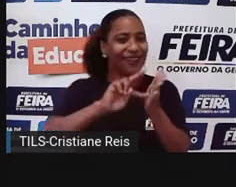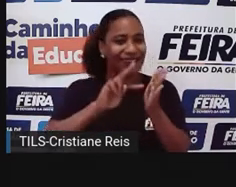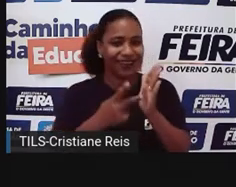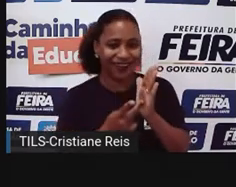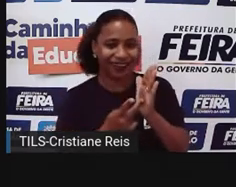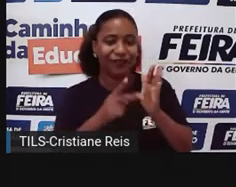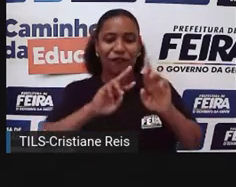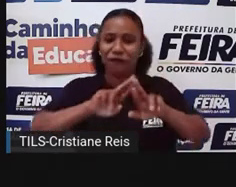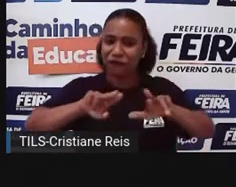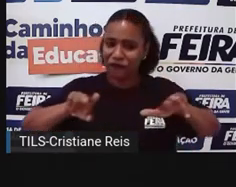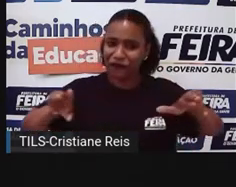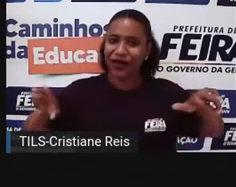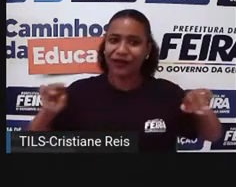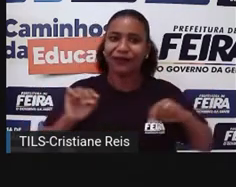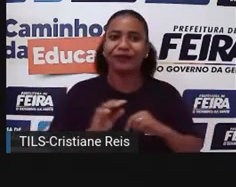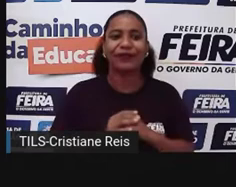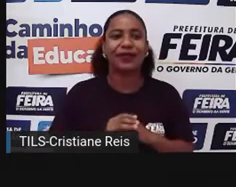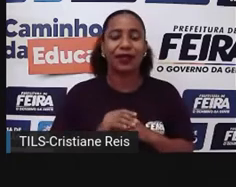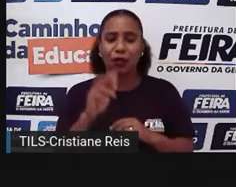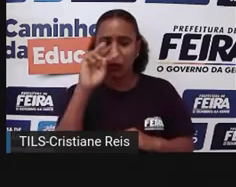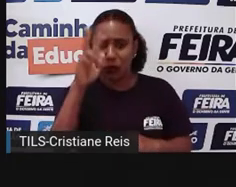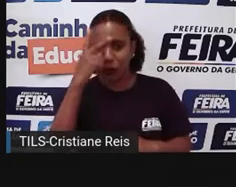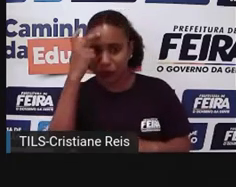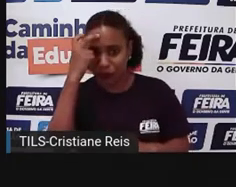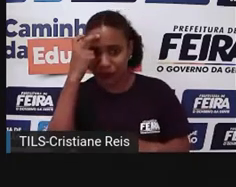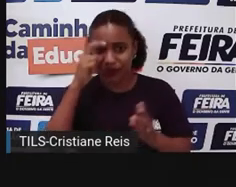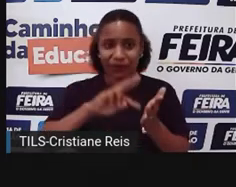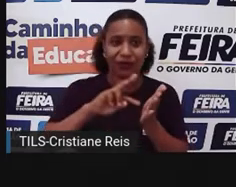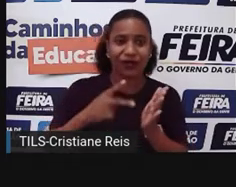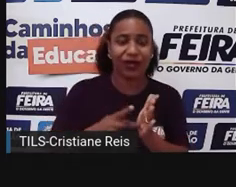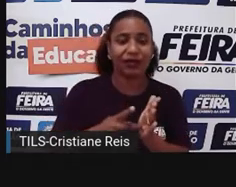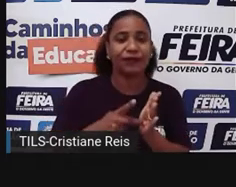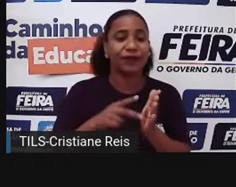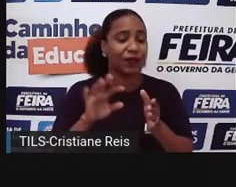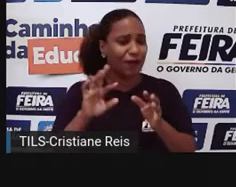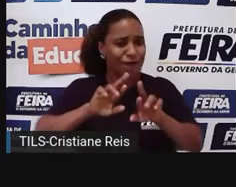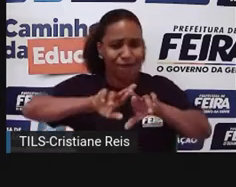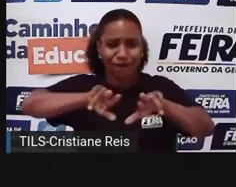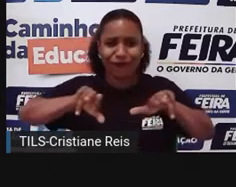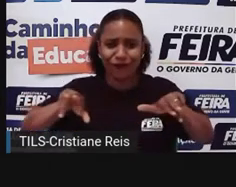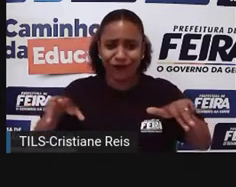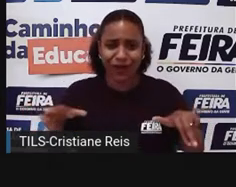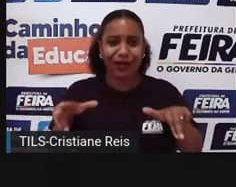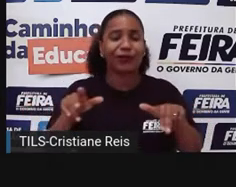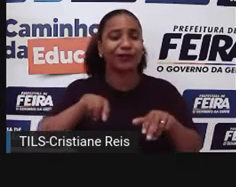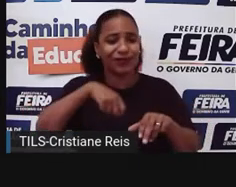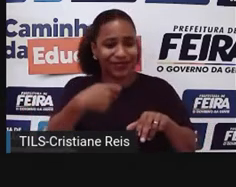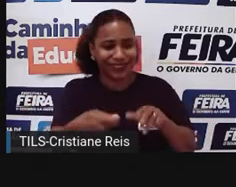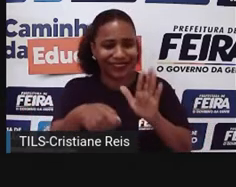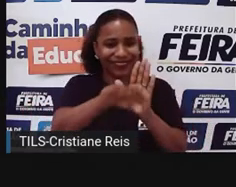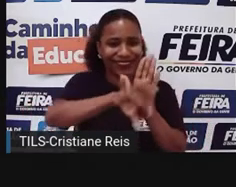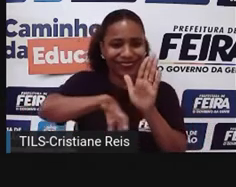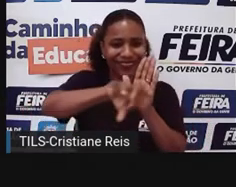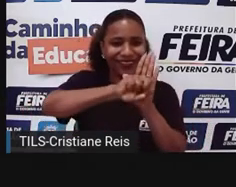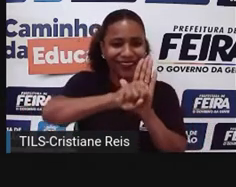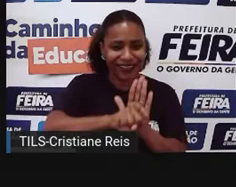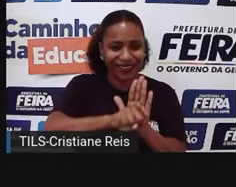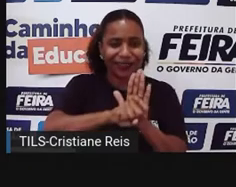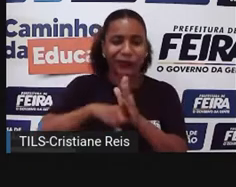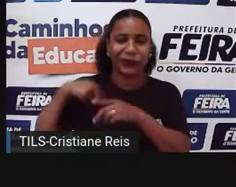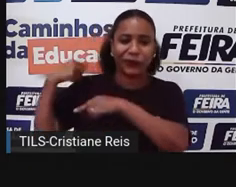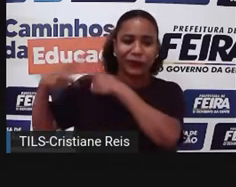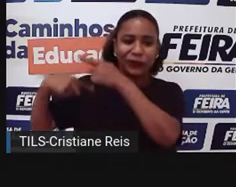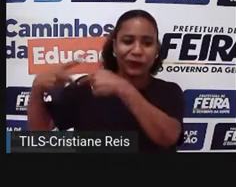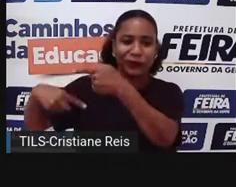resumir com palavras bem simples, a cultura seria um conjunto de símbolos produzidos pelo homem no decorrer da história.